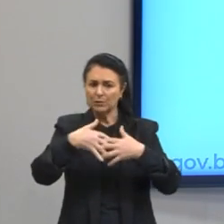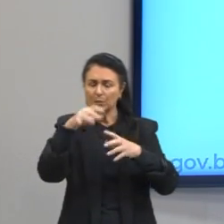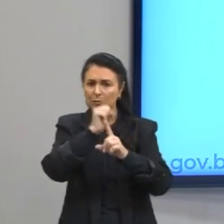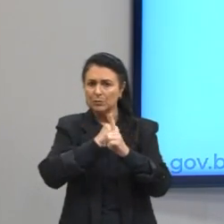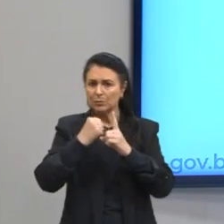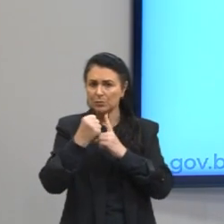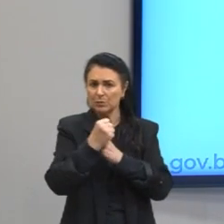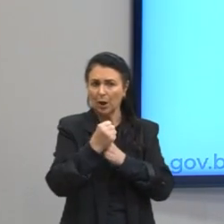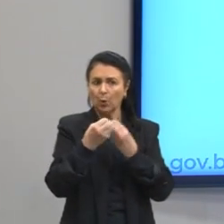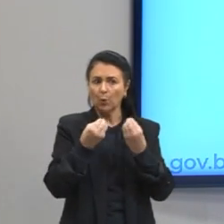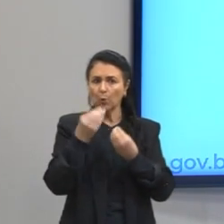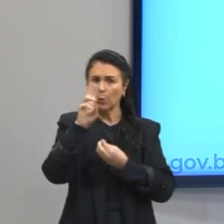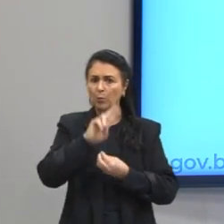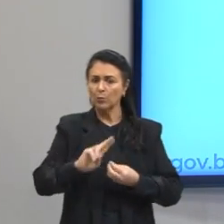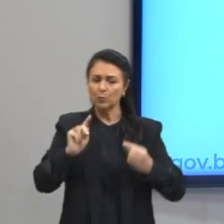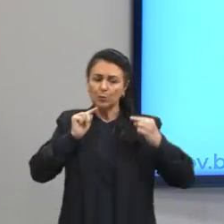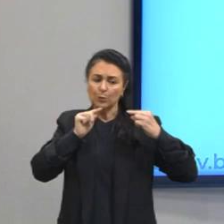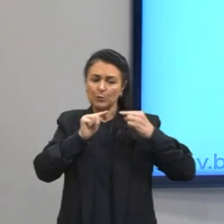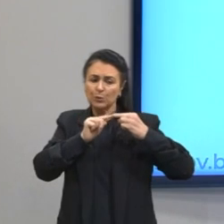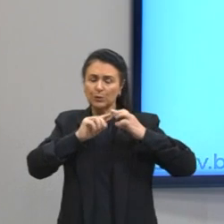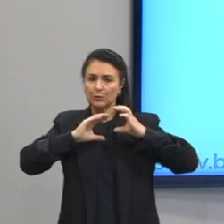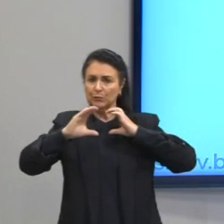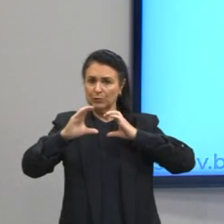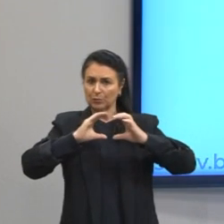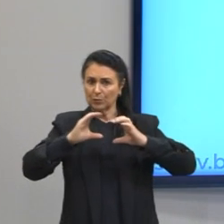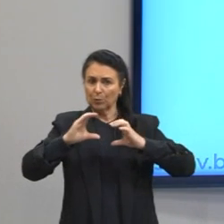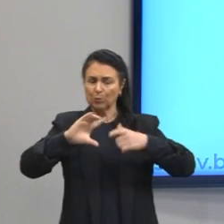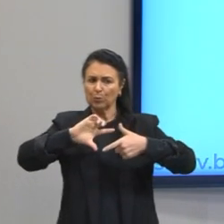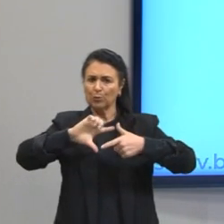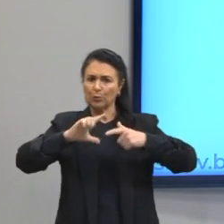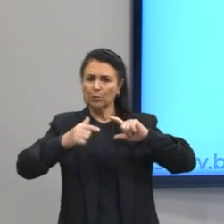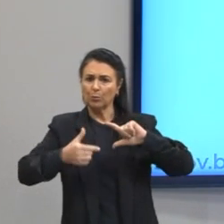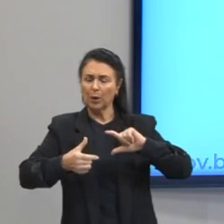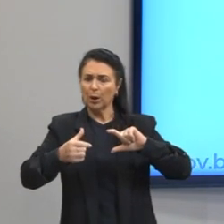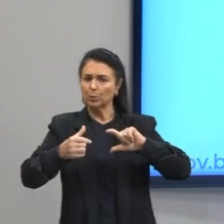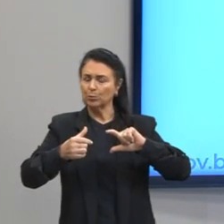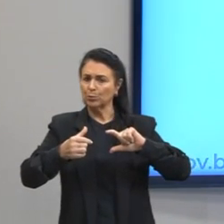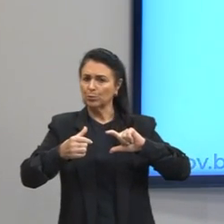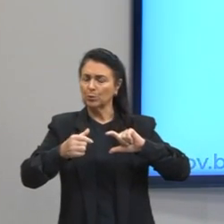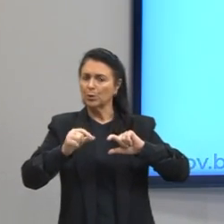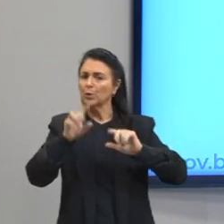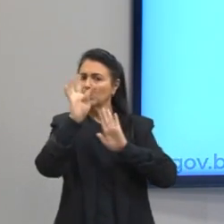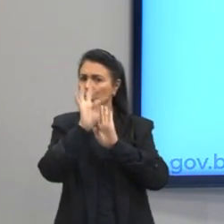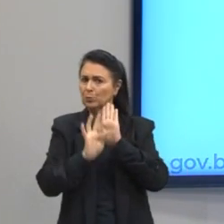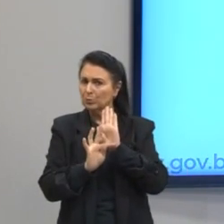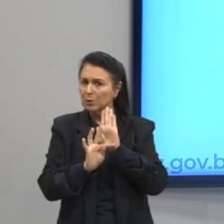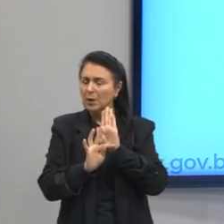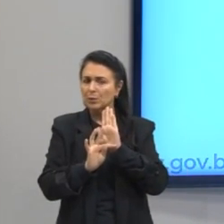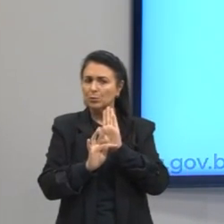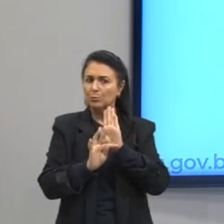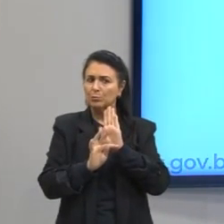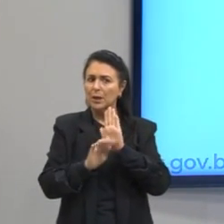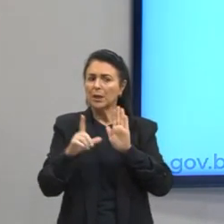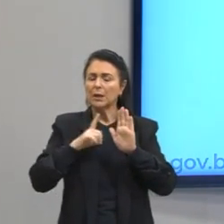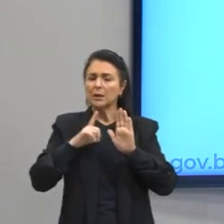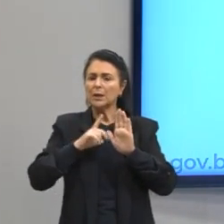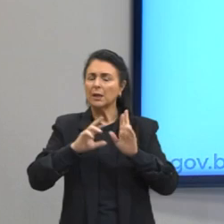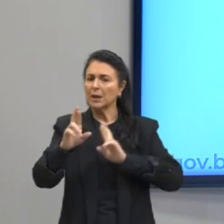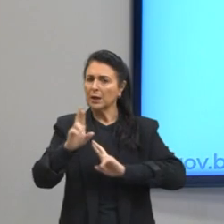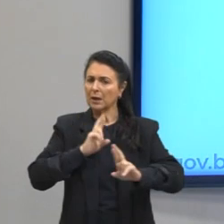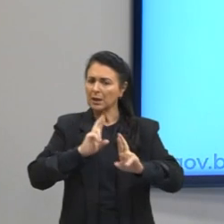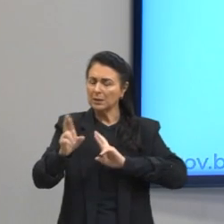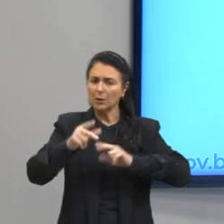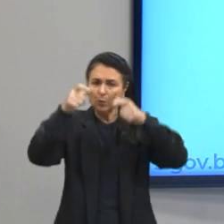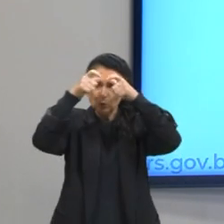seu objetivo comunicativo e seu formato mais comum relaciona-se aos conhecimentos construídos